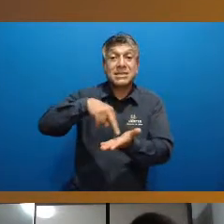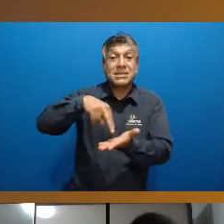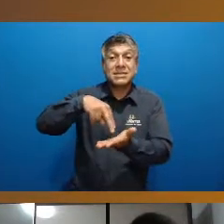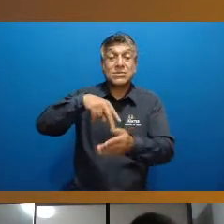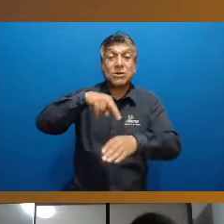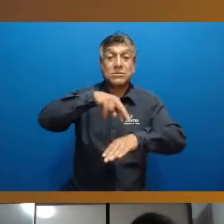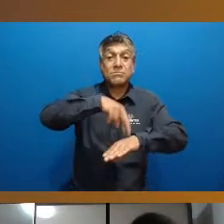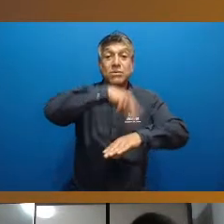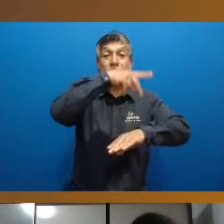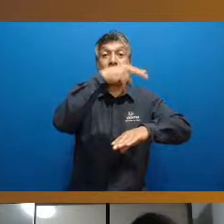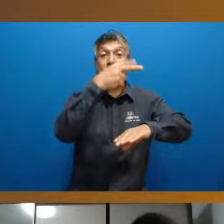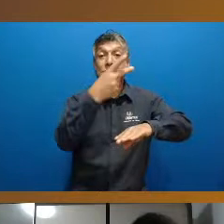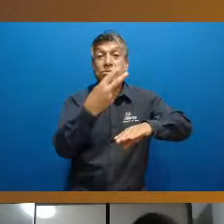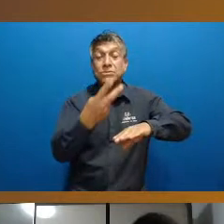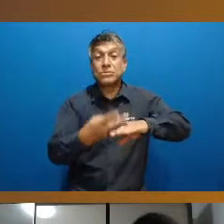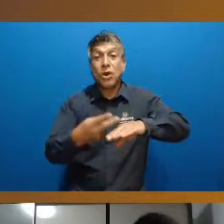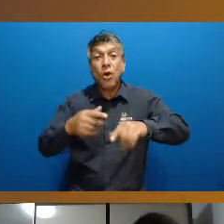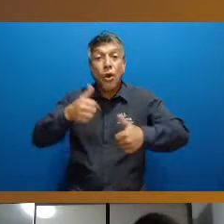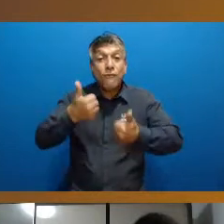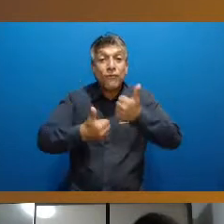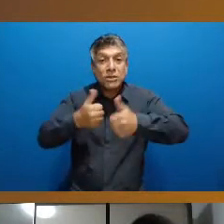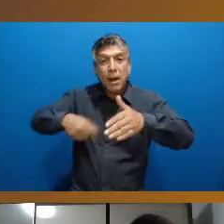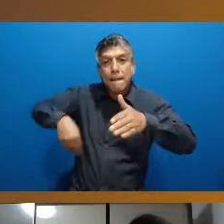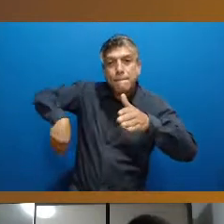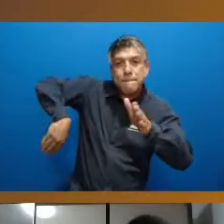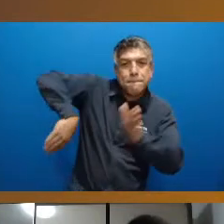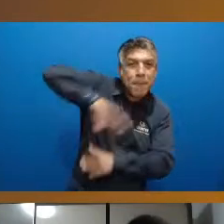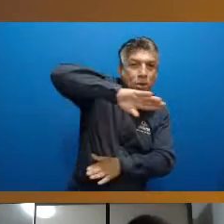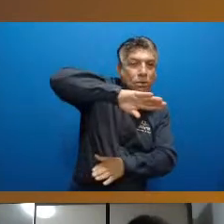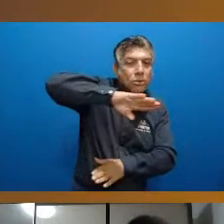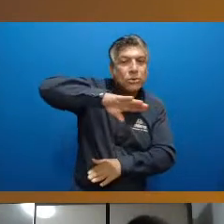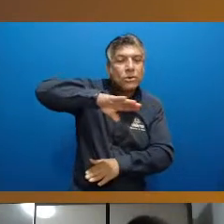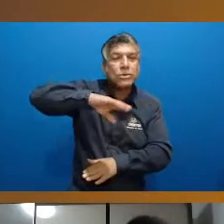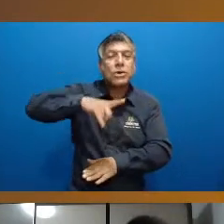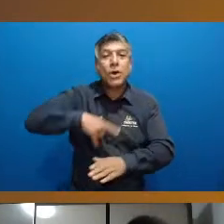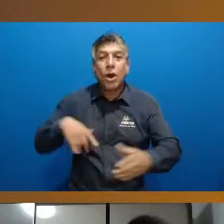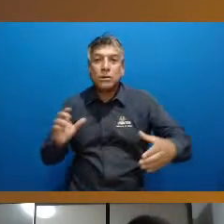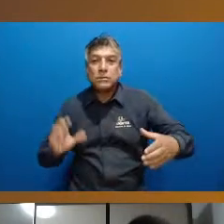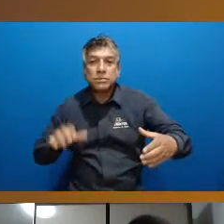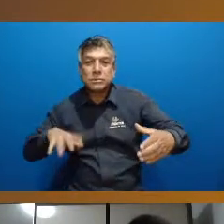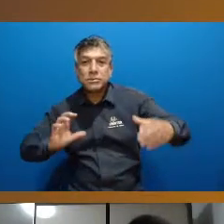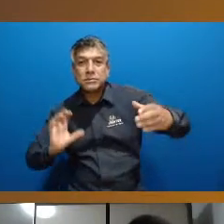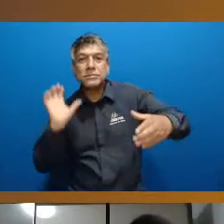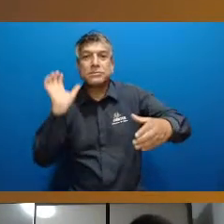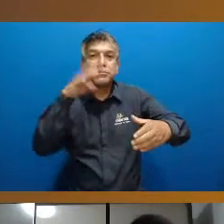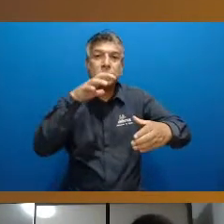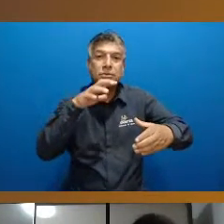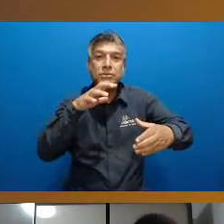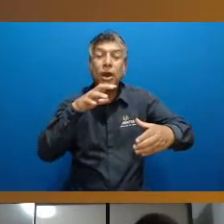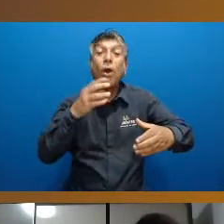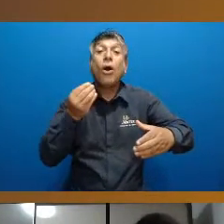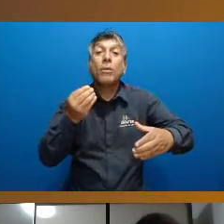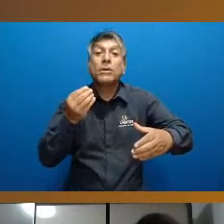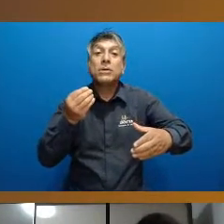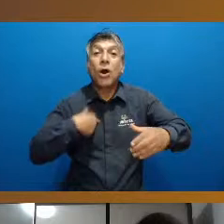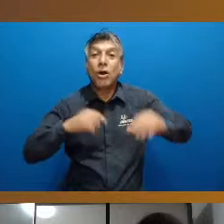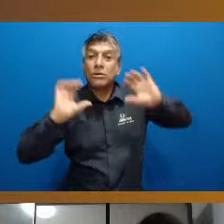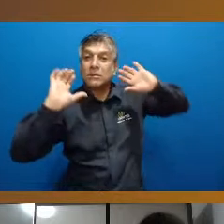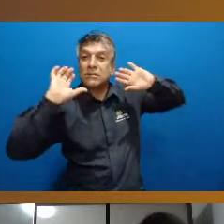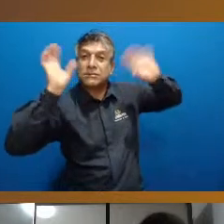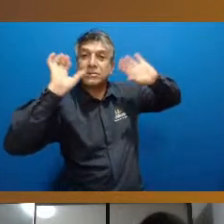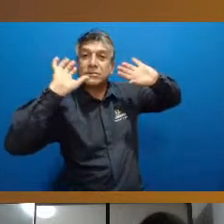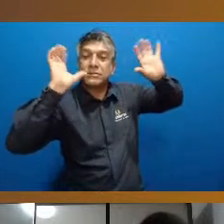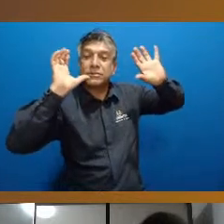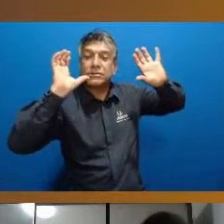ginástica o chute do futebol o kickar do basquete o arremesso do basquete o toque do vôlei a